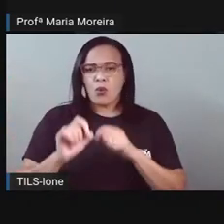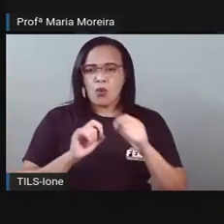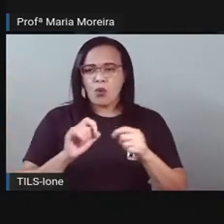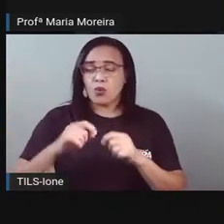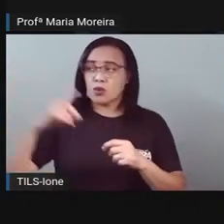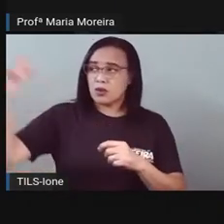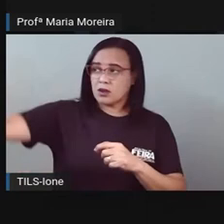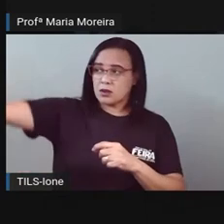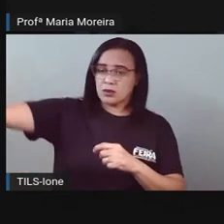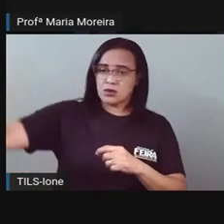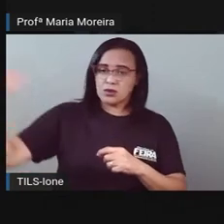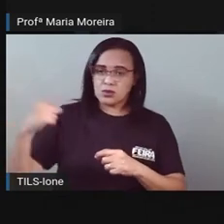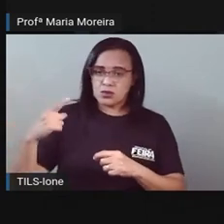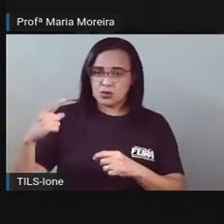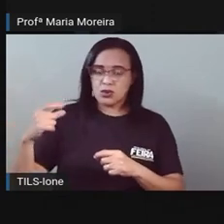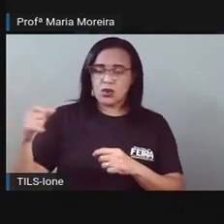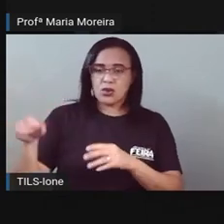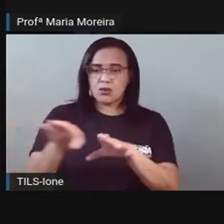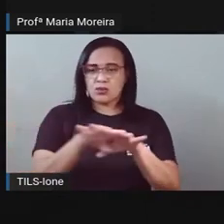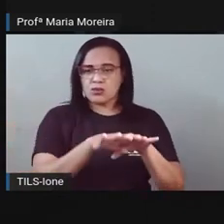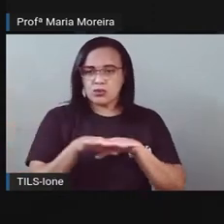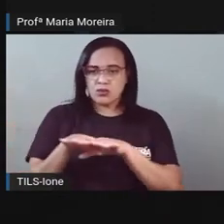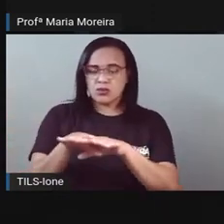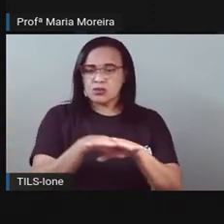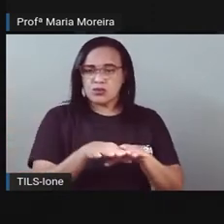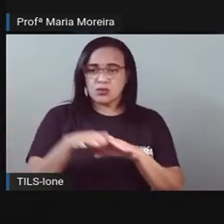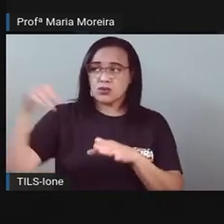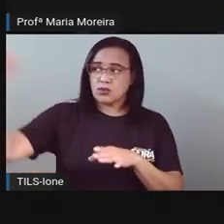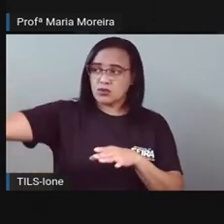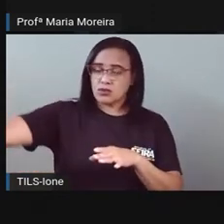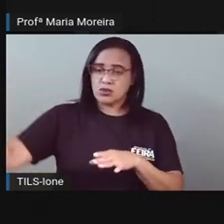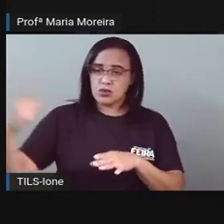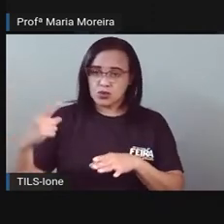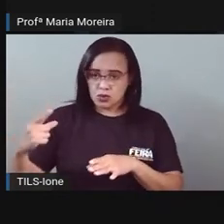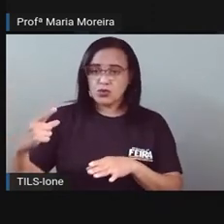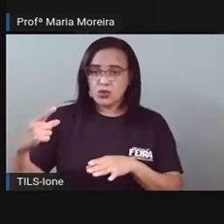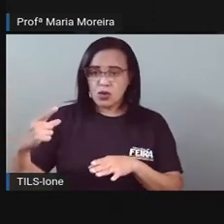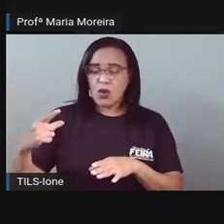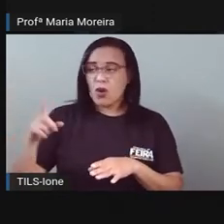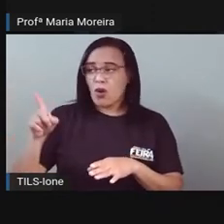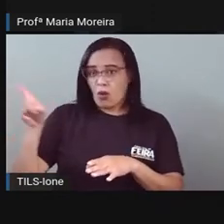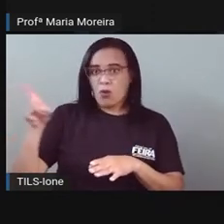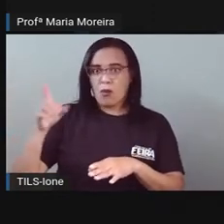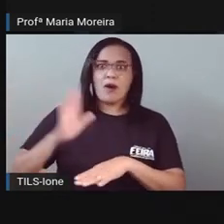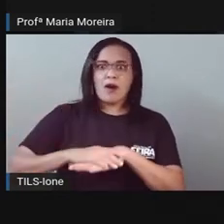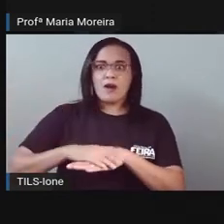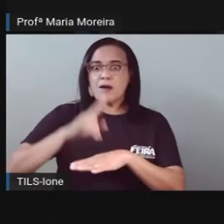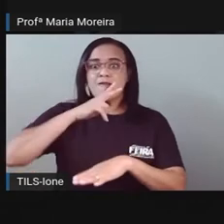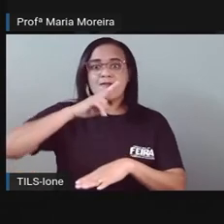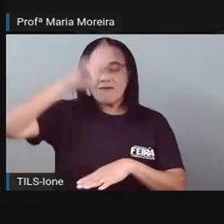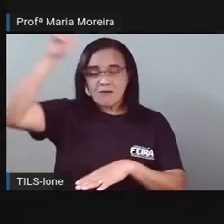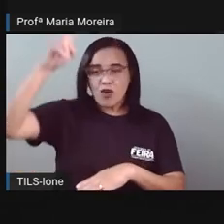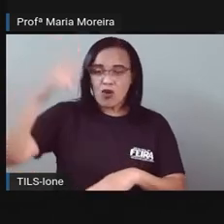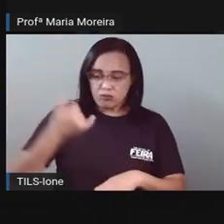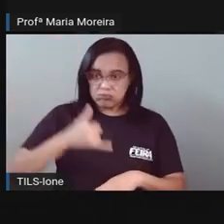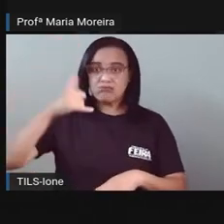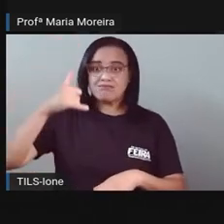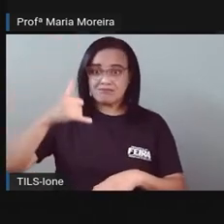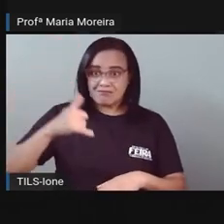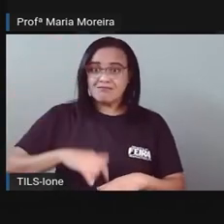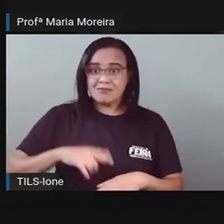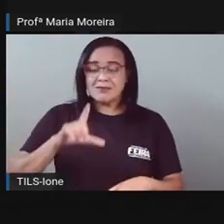Sol durante o ano. Como o Sol é a nossa fonte de luz, energia e calor, a diferença na